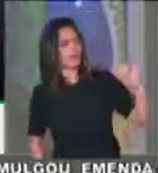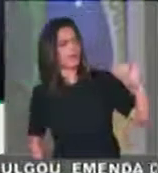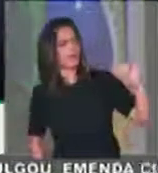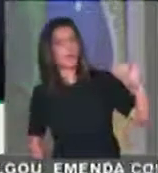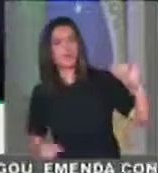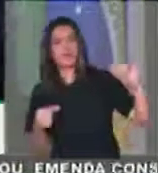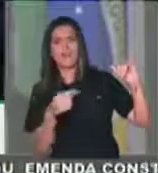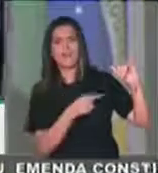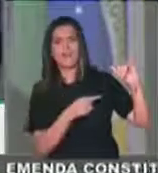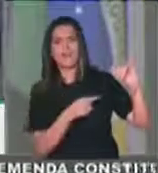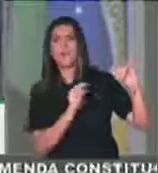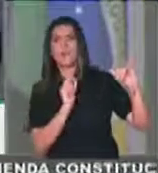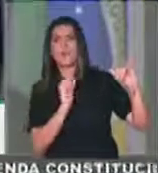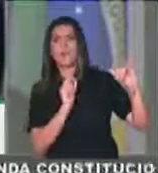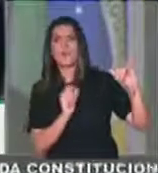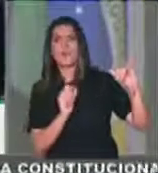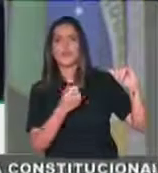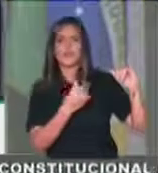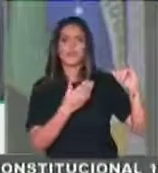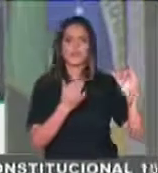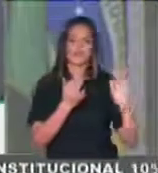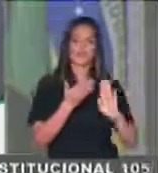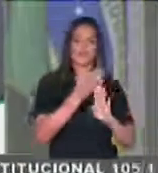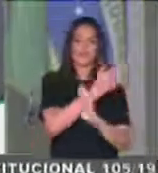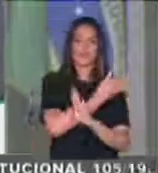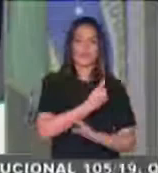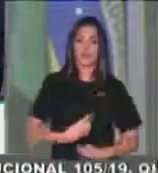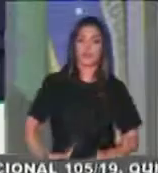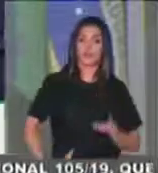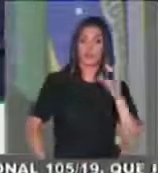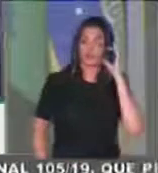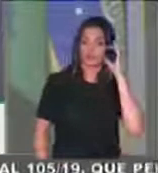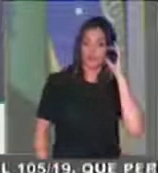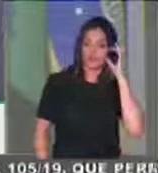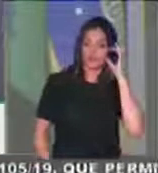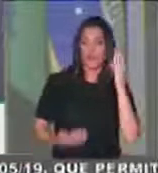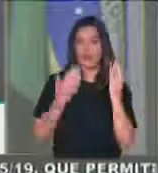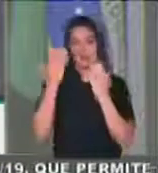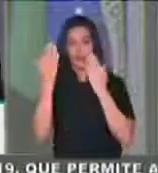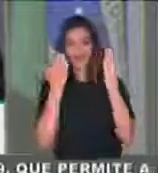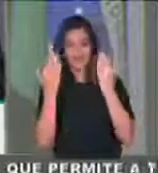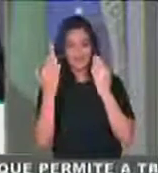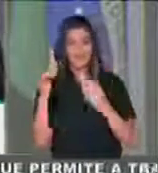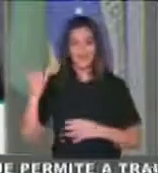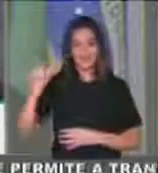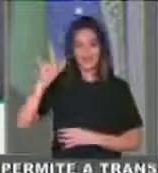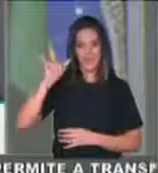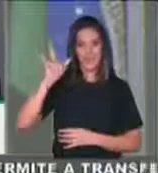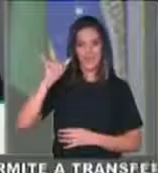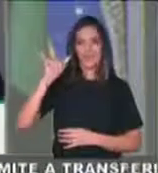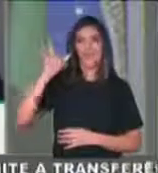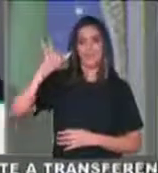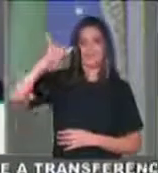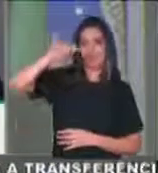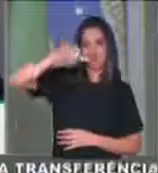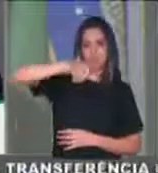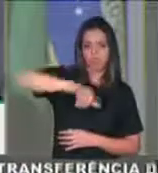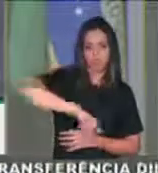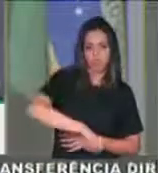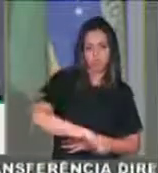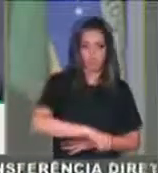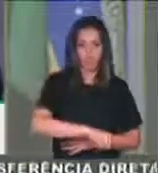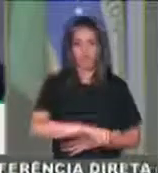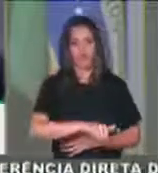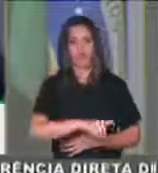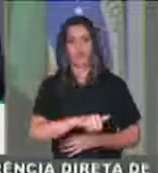governo Temer, esse avião, no governo Dilma, esse avião estava em queda. No governo Temer,